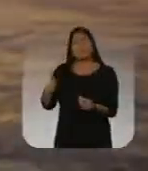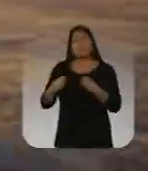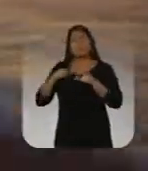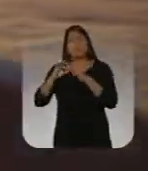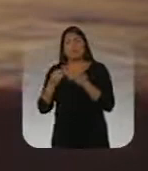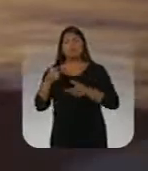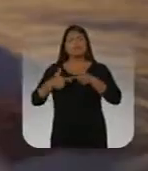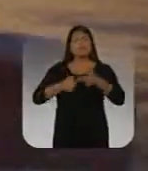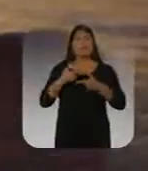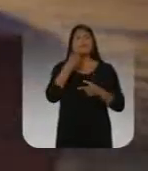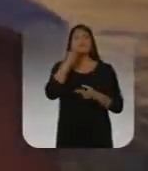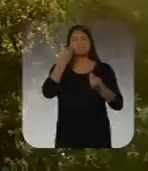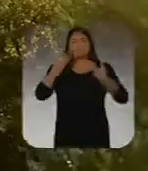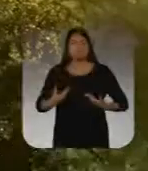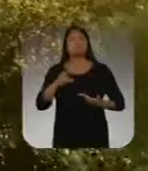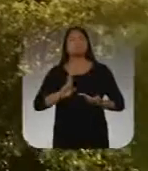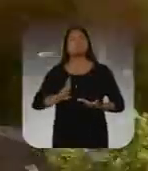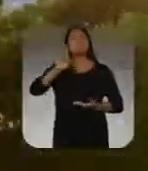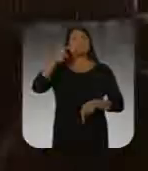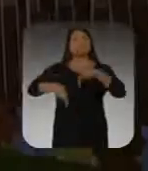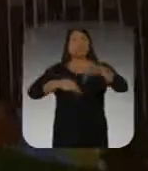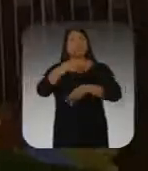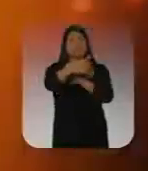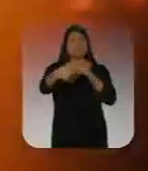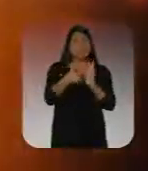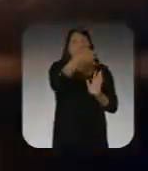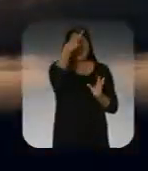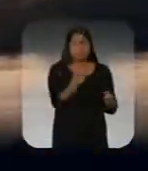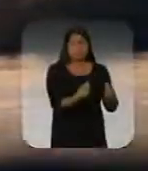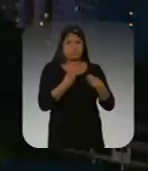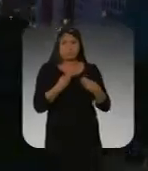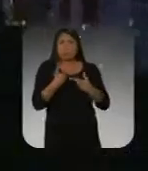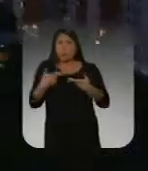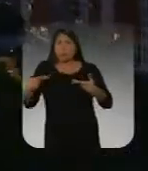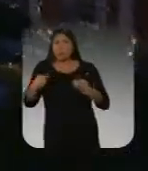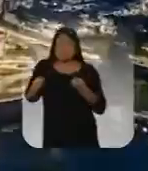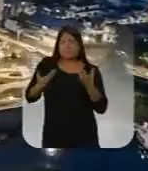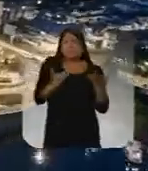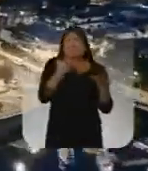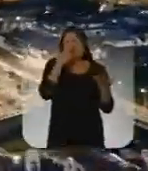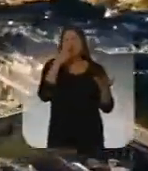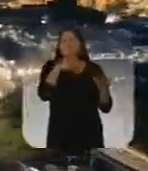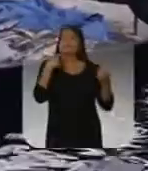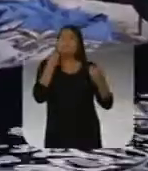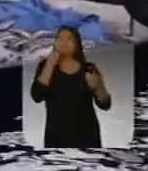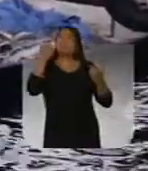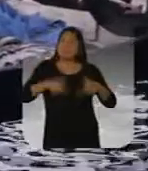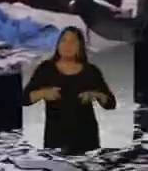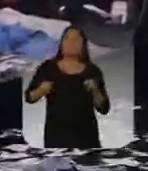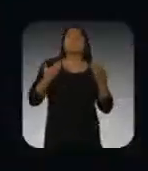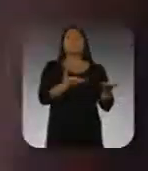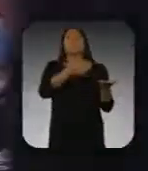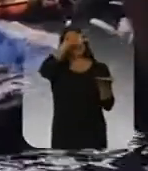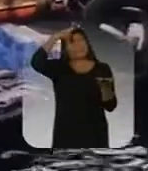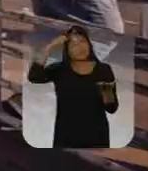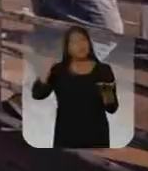chance de me tornar o representante do povo. Por tudo que esta cidade já me deu, tudo o que eu fizer por ela ainda será pouco. Mesmo assim, me esforço